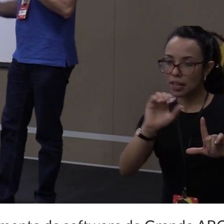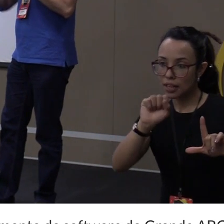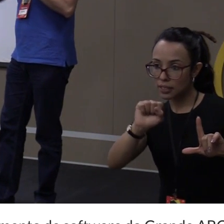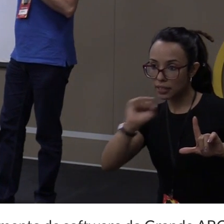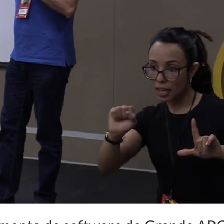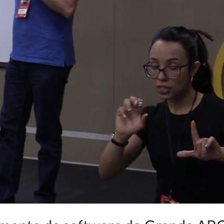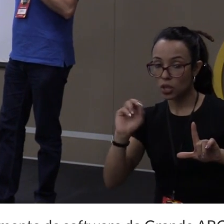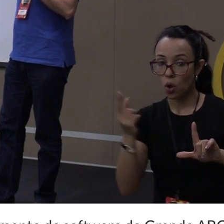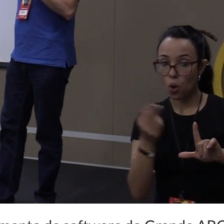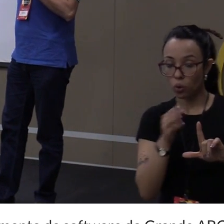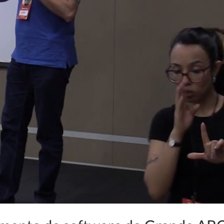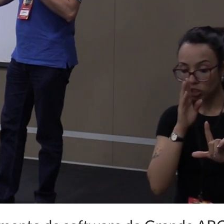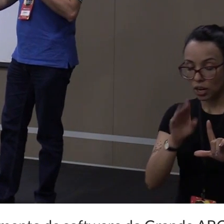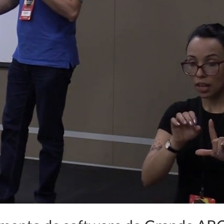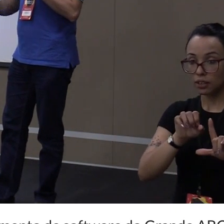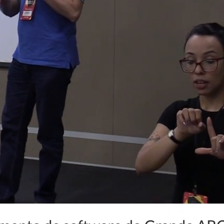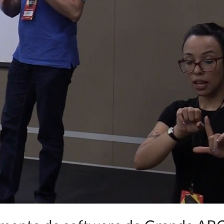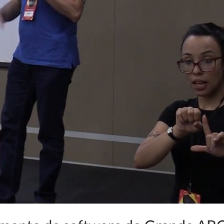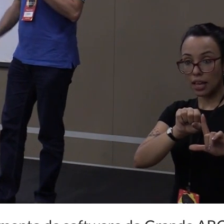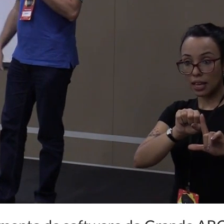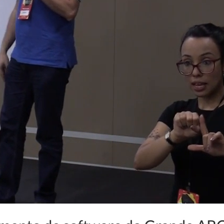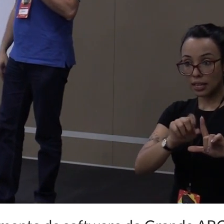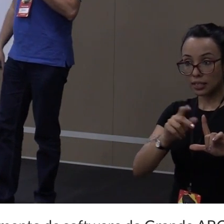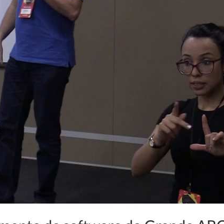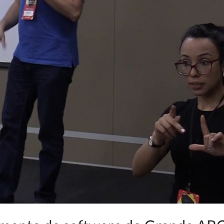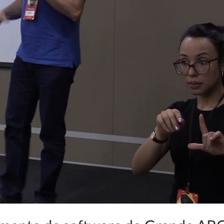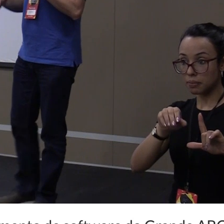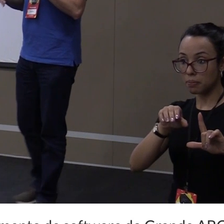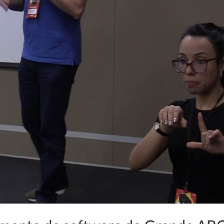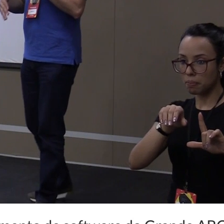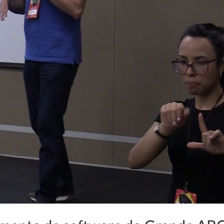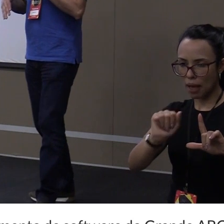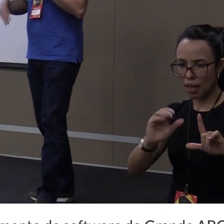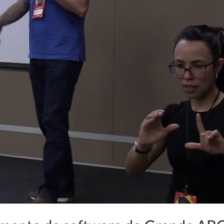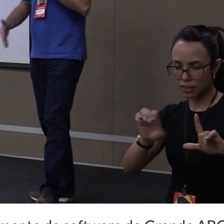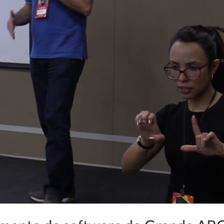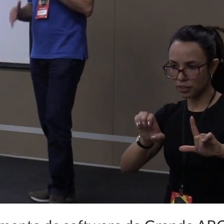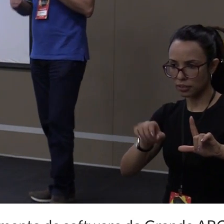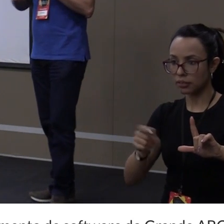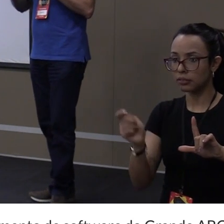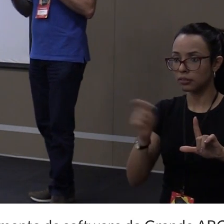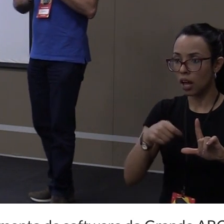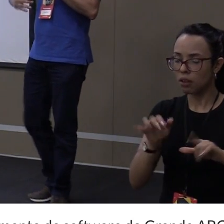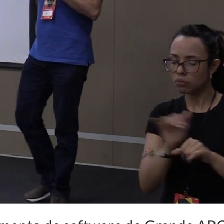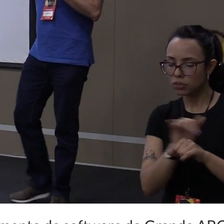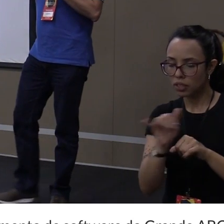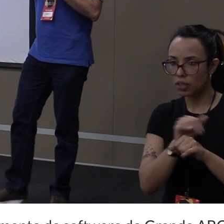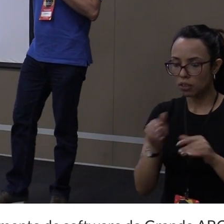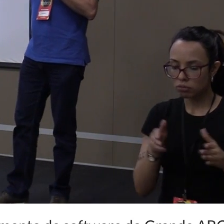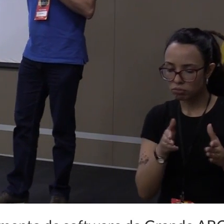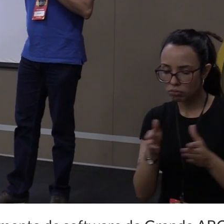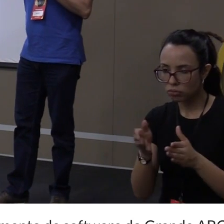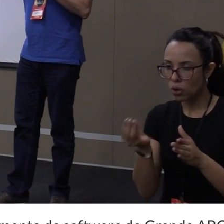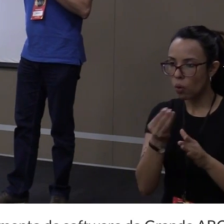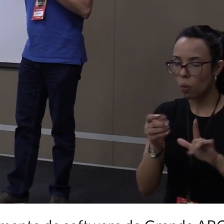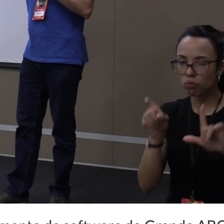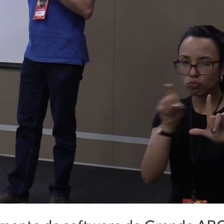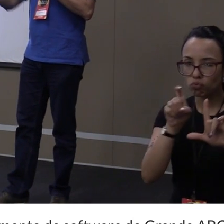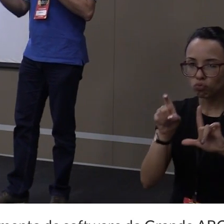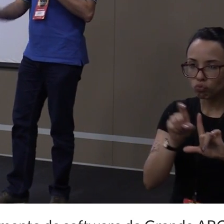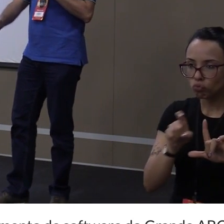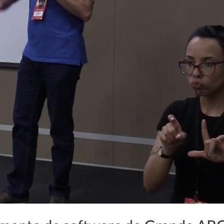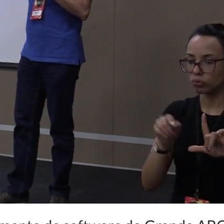uma linguagem para você navegar dentro da árvore. Normalmente, eu prefiro sempre tentar primeiro usar seletor CSS